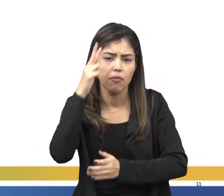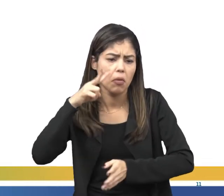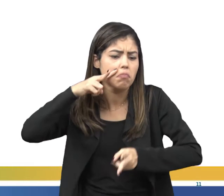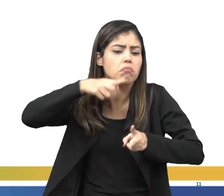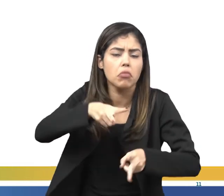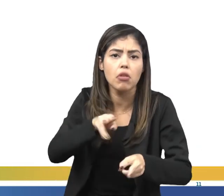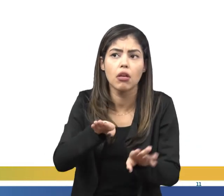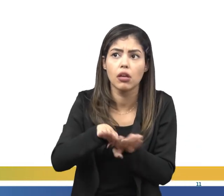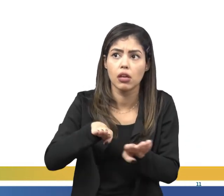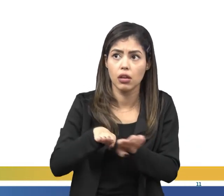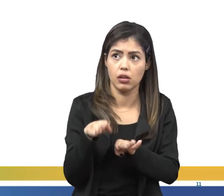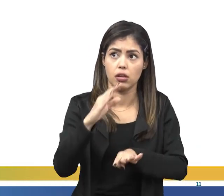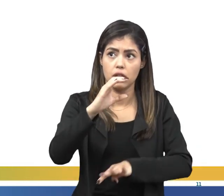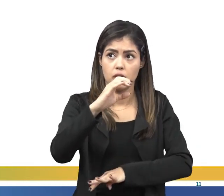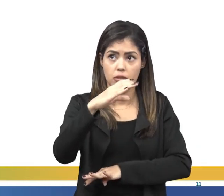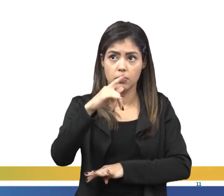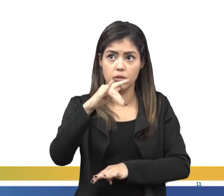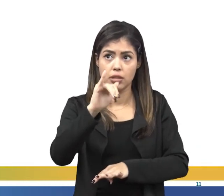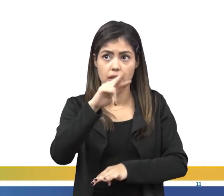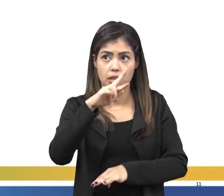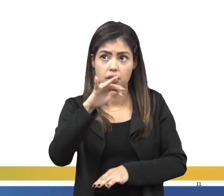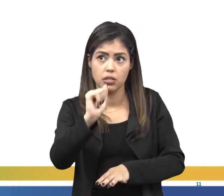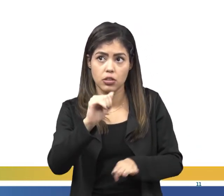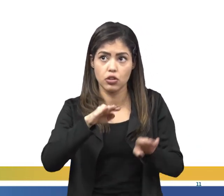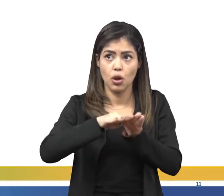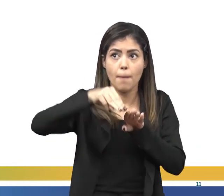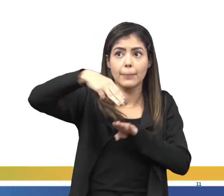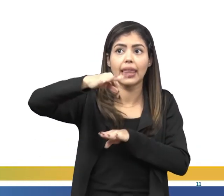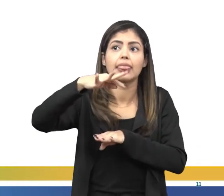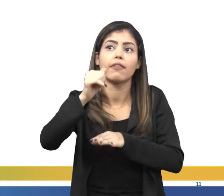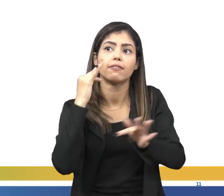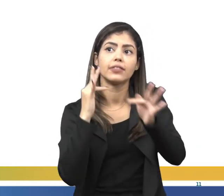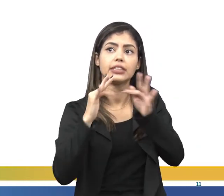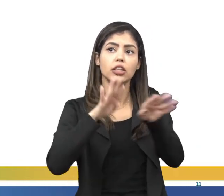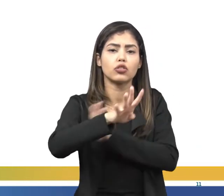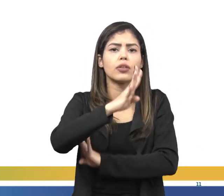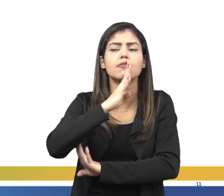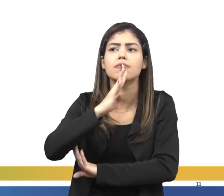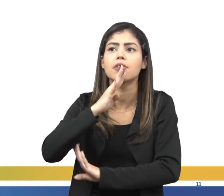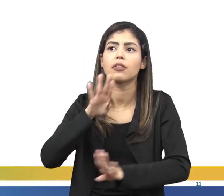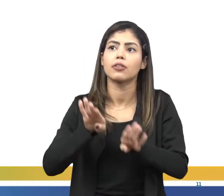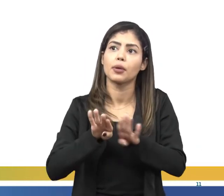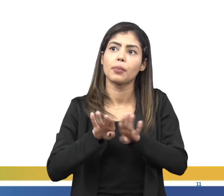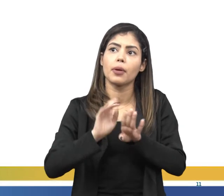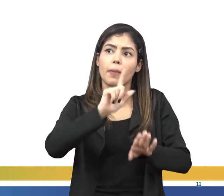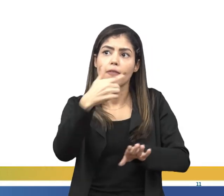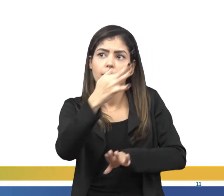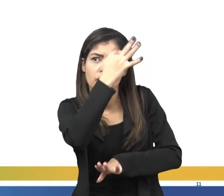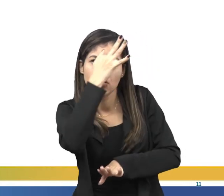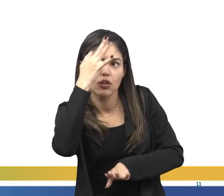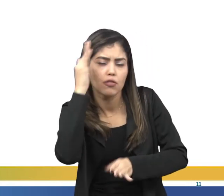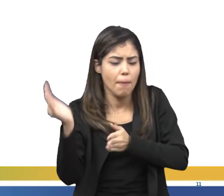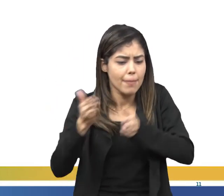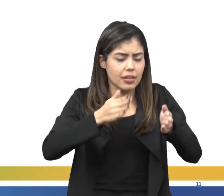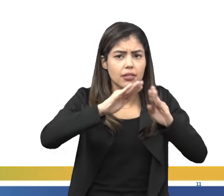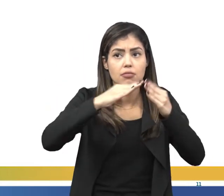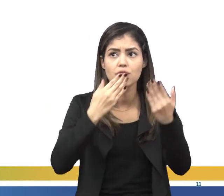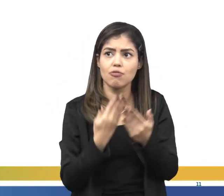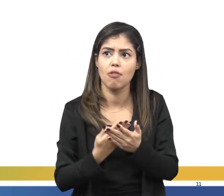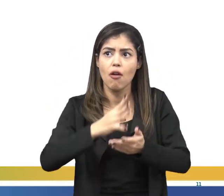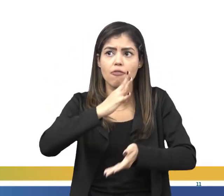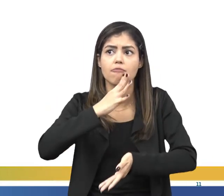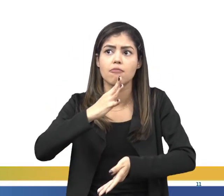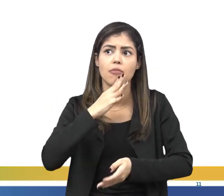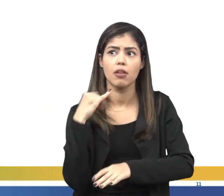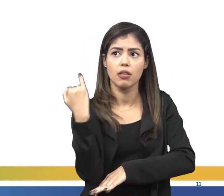inatistas e metafísicas de conhecimento. Para os filósofos partidários dessa escola, o conhecimento é